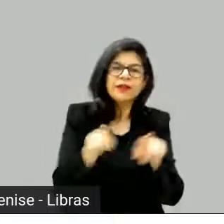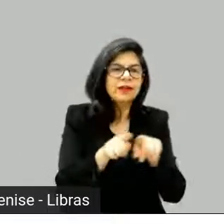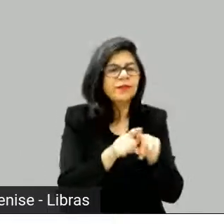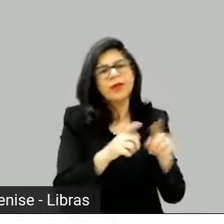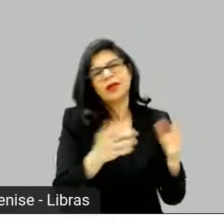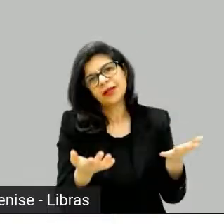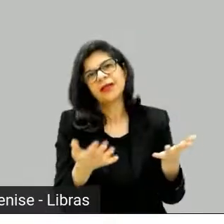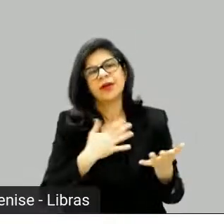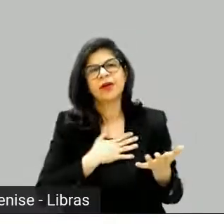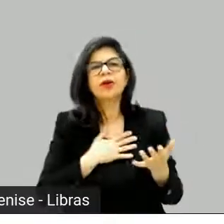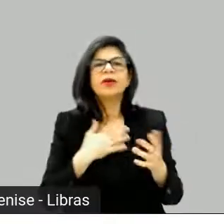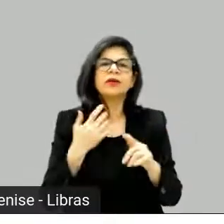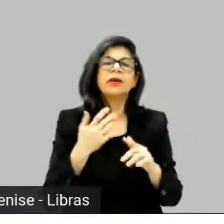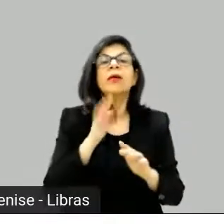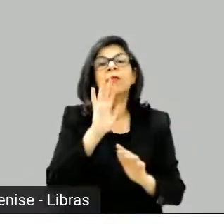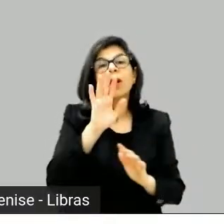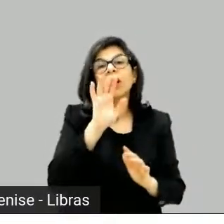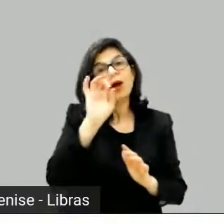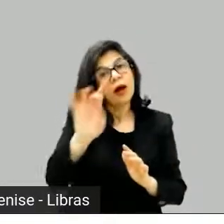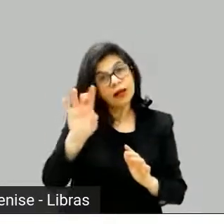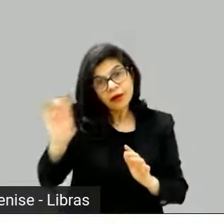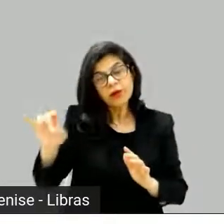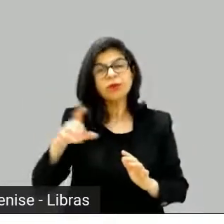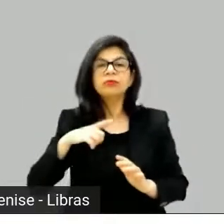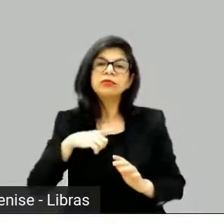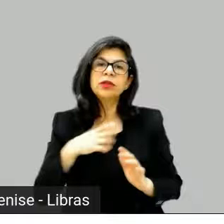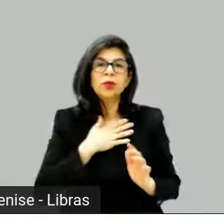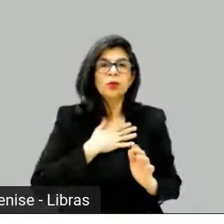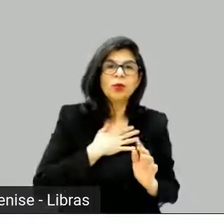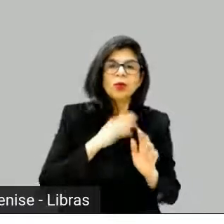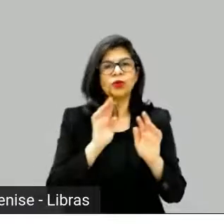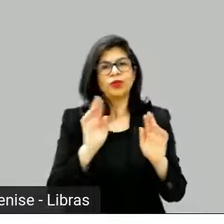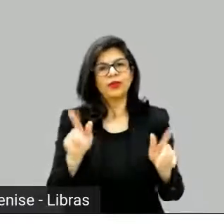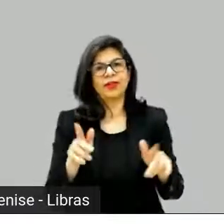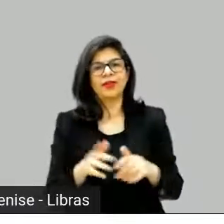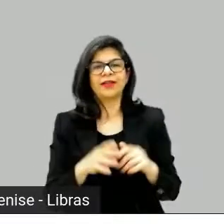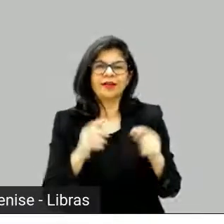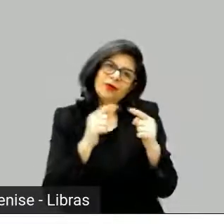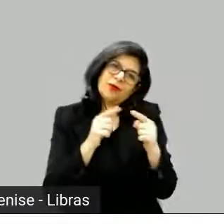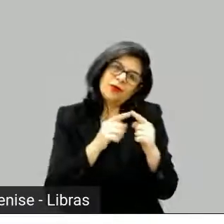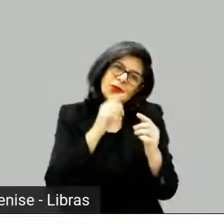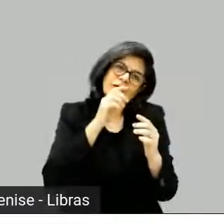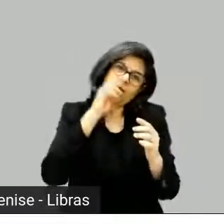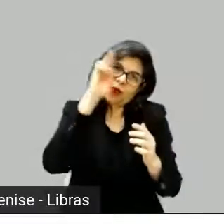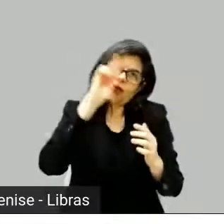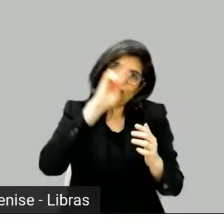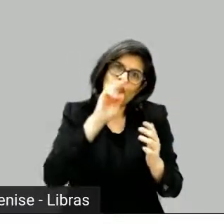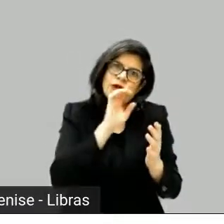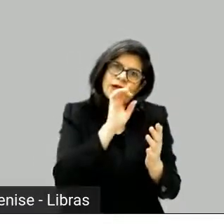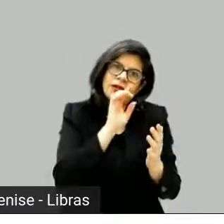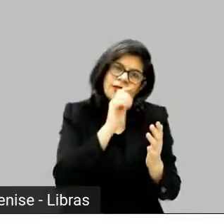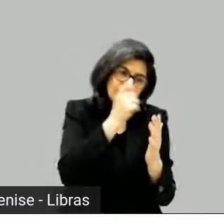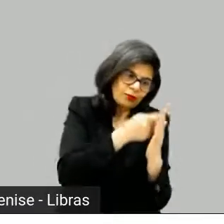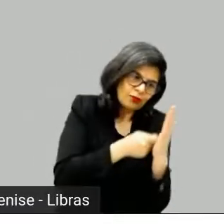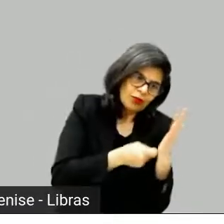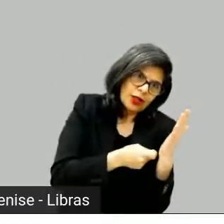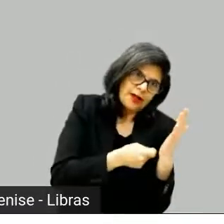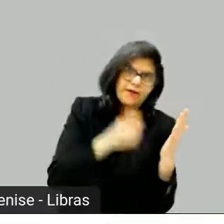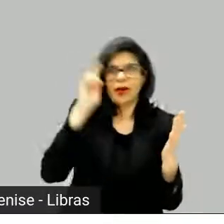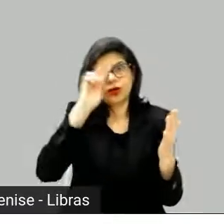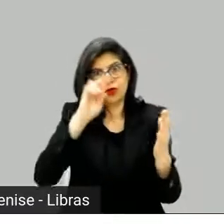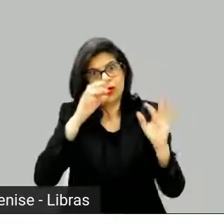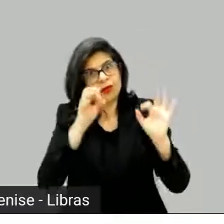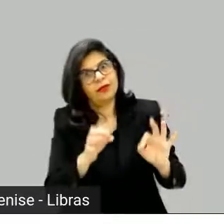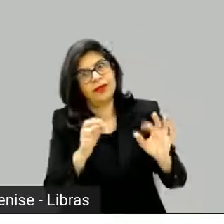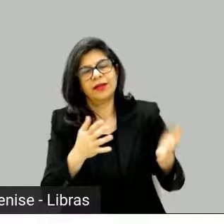de formato, em relação a como contar a história. eu acho que esse movimento é interessante também.